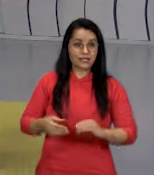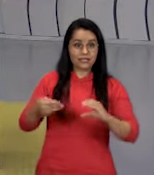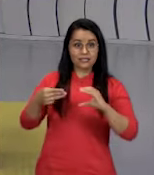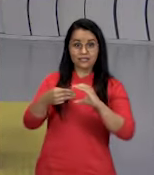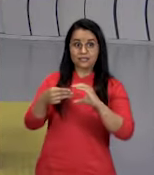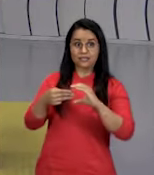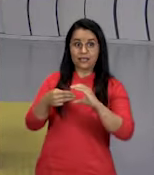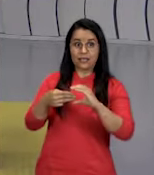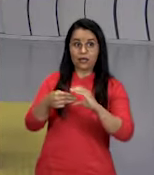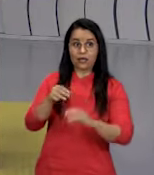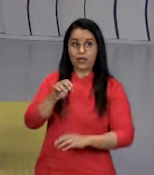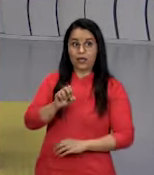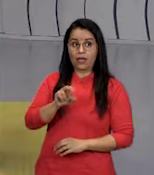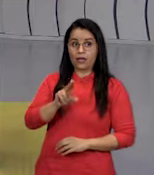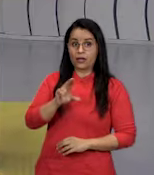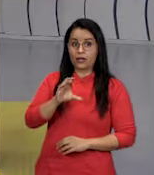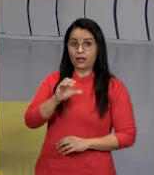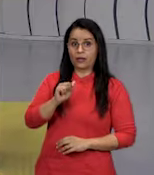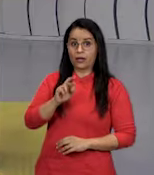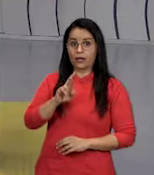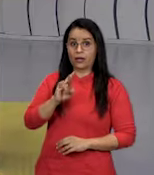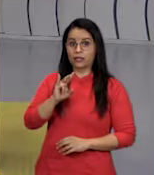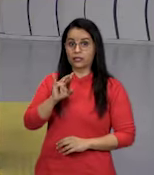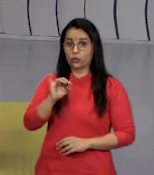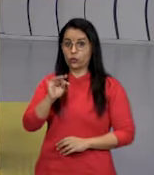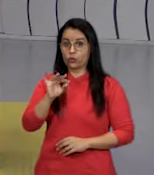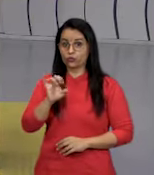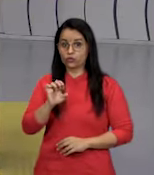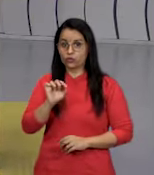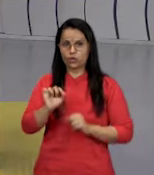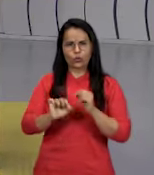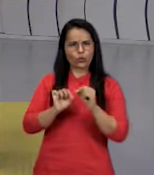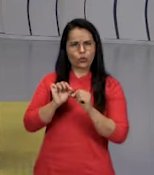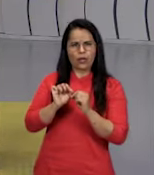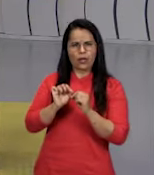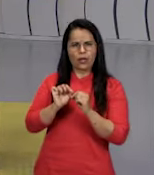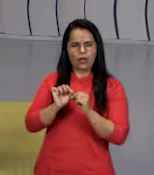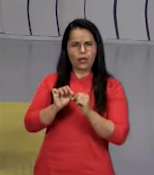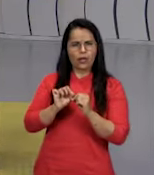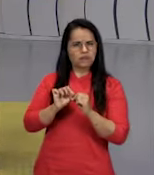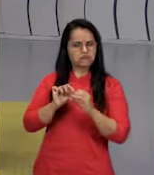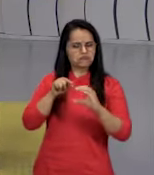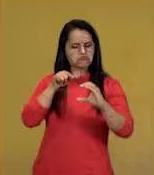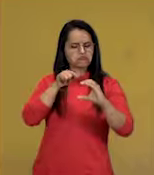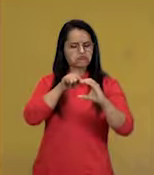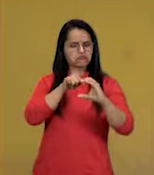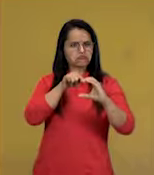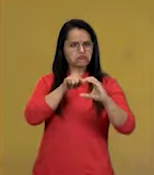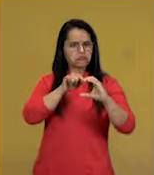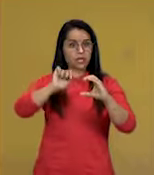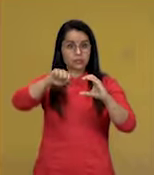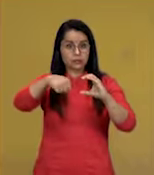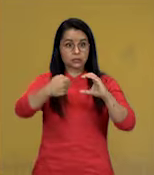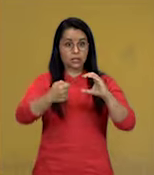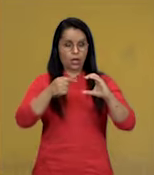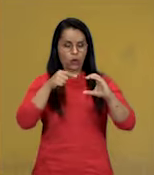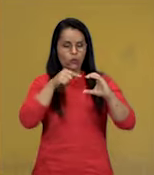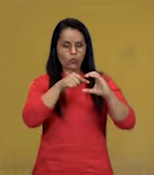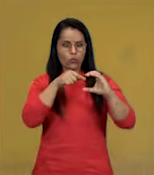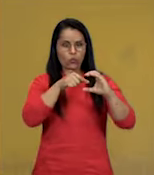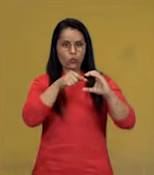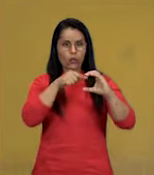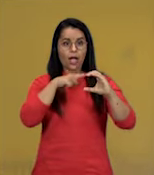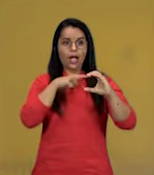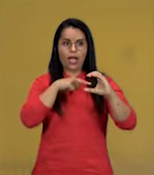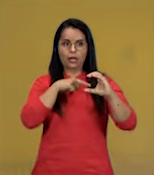Célula eucarionte. A célula eucariótica ou eucariota, ela apresenta um núcleo